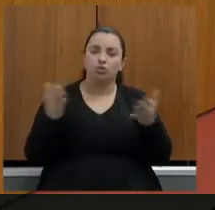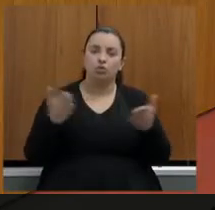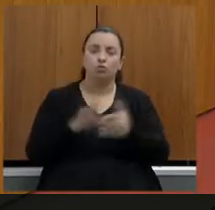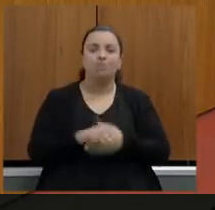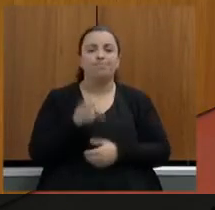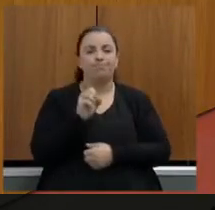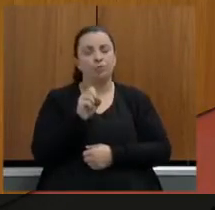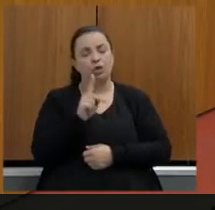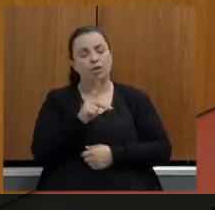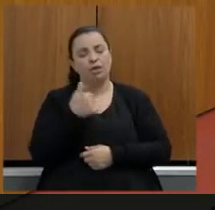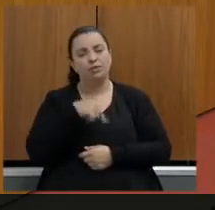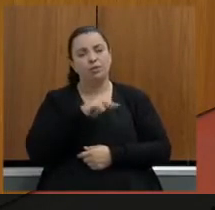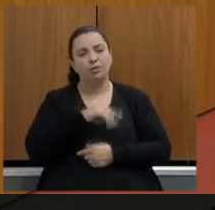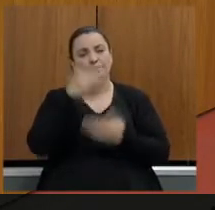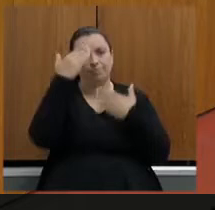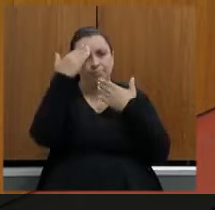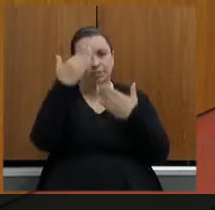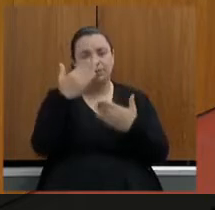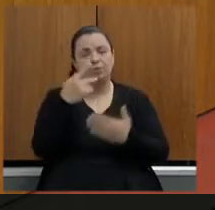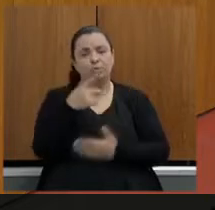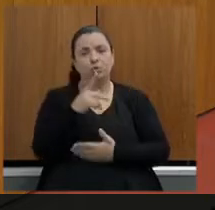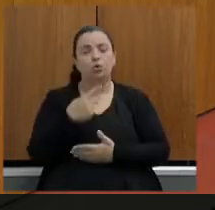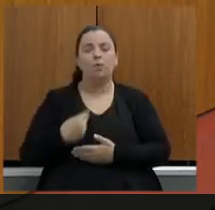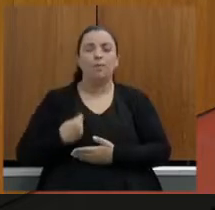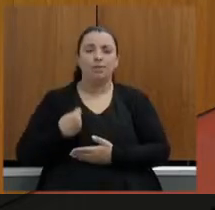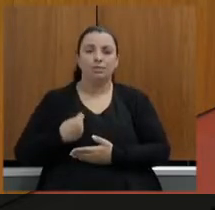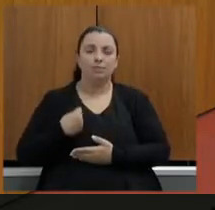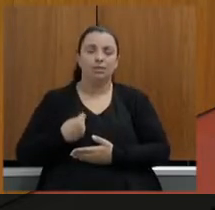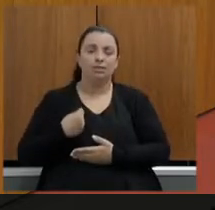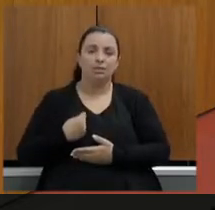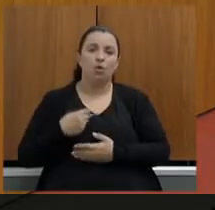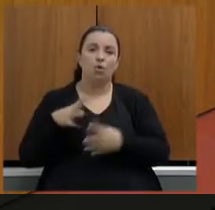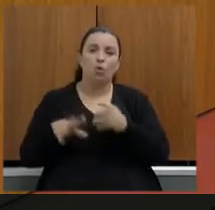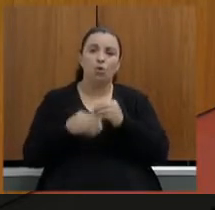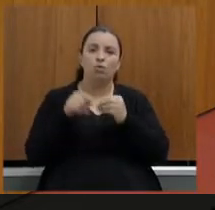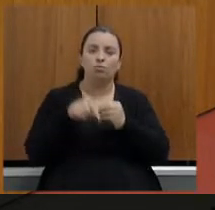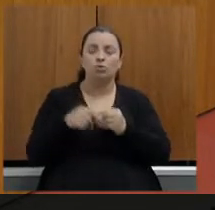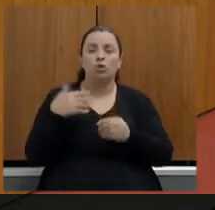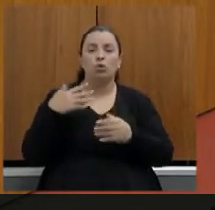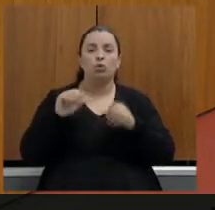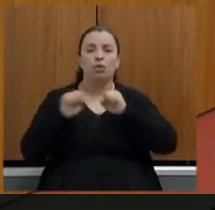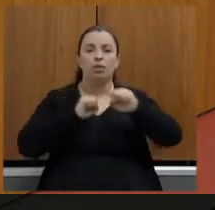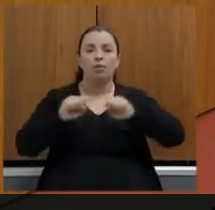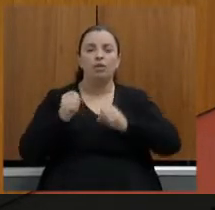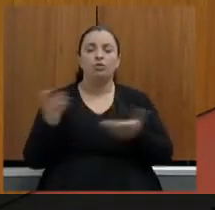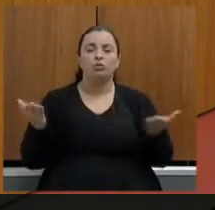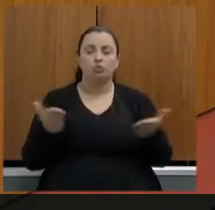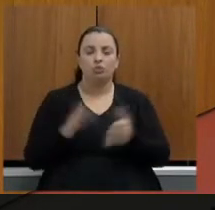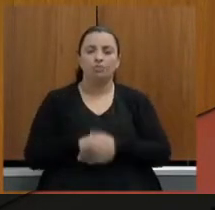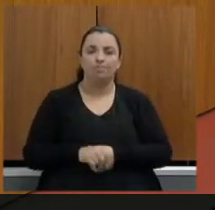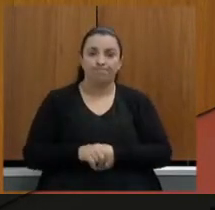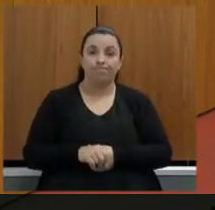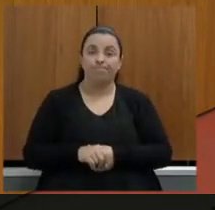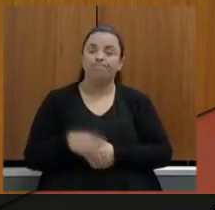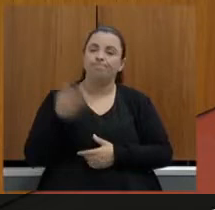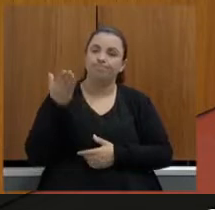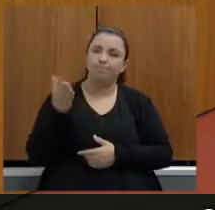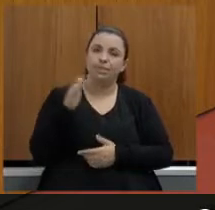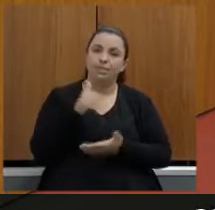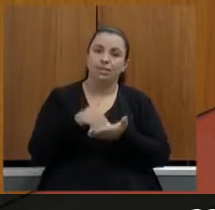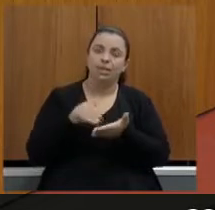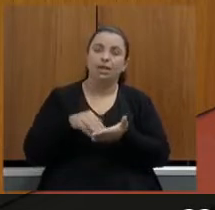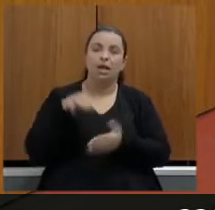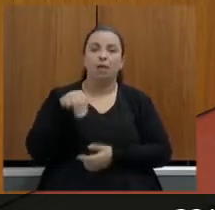agradecemos Luiz pela brilhante participação e contribuição no debate hoje secretário Marcato tem a palavra